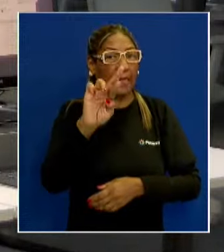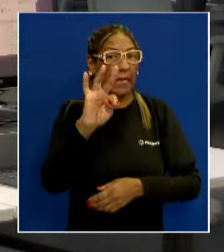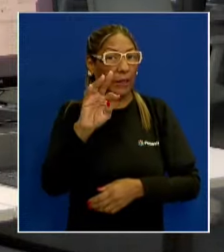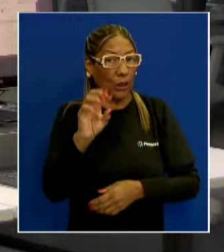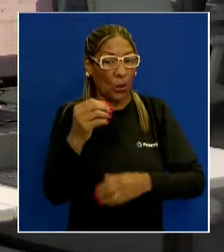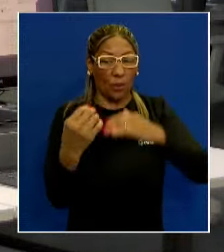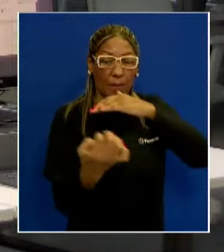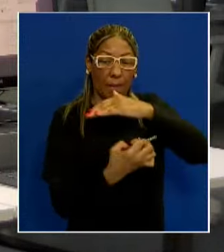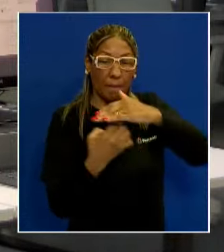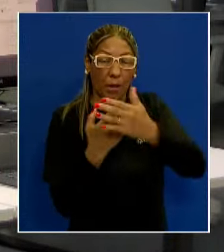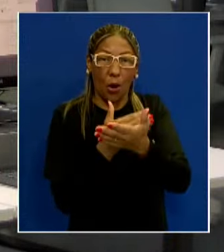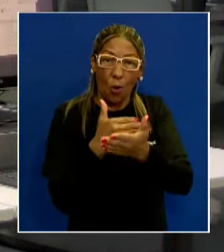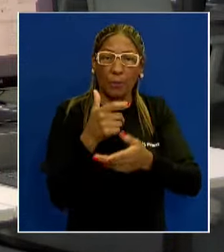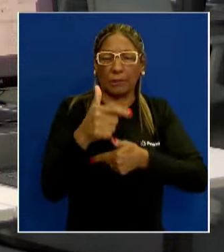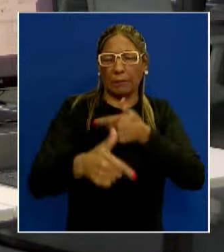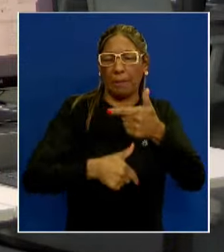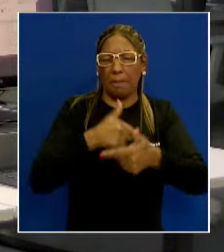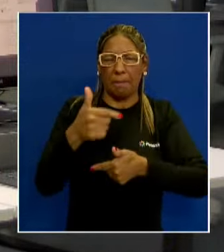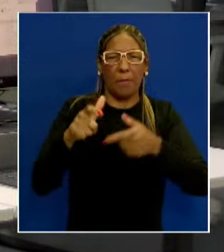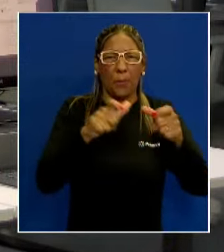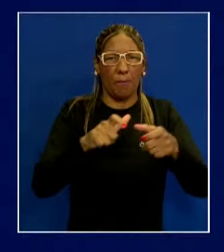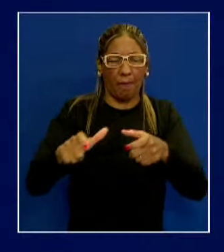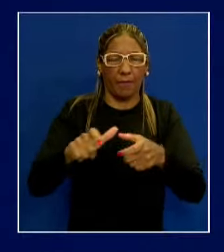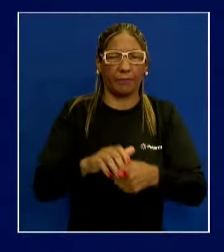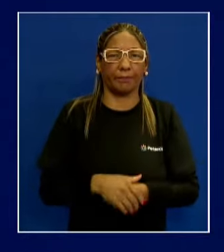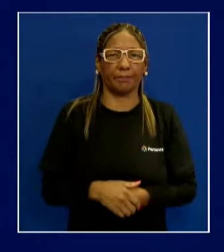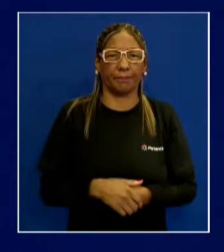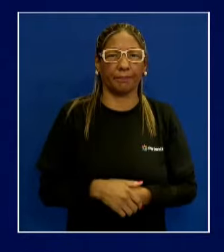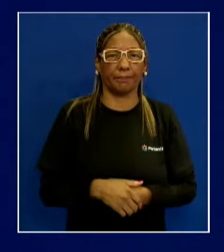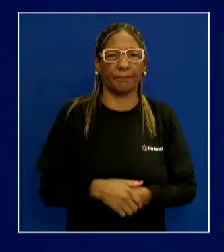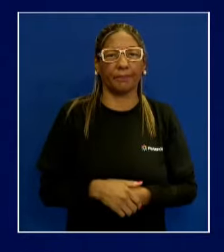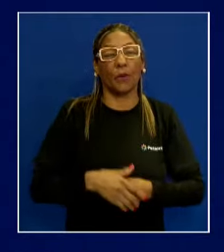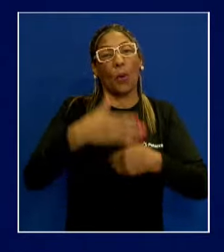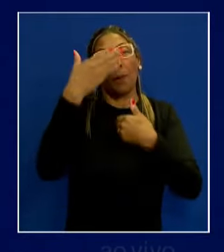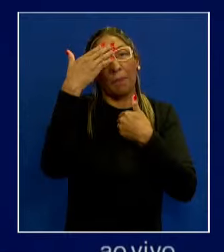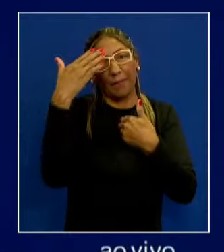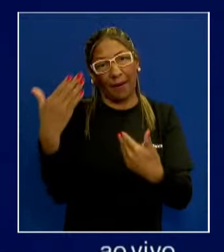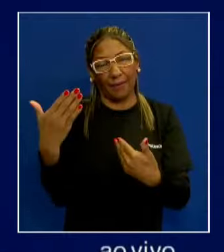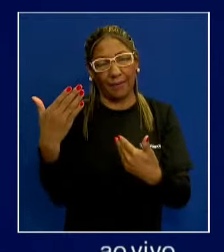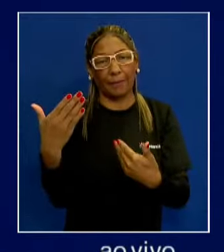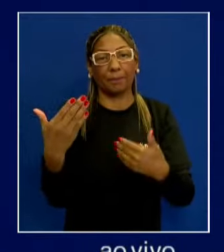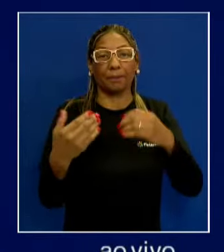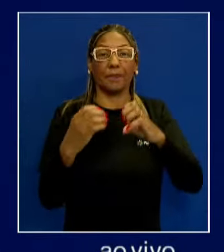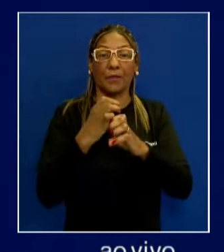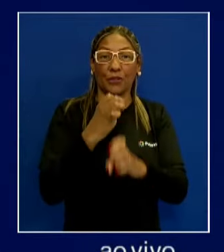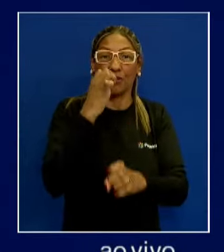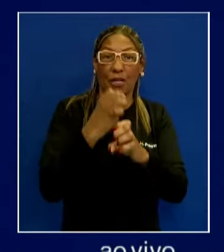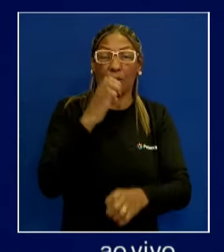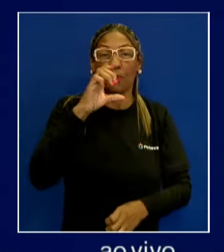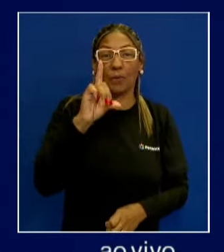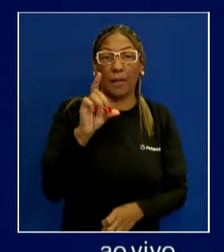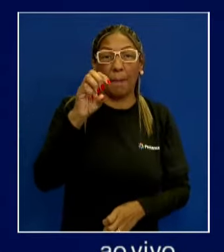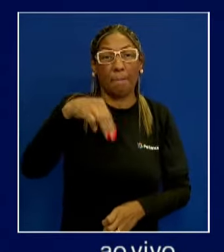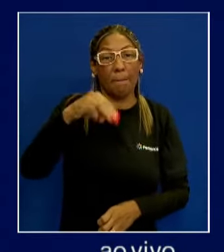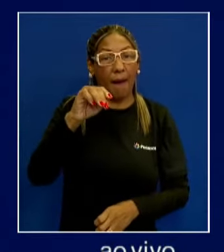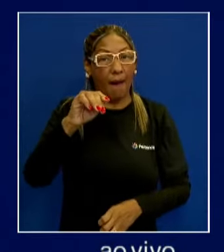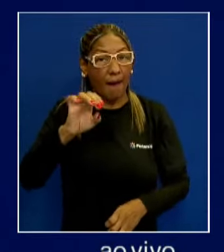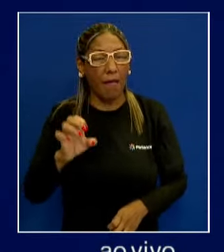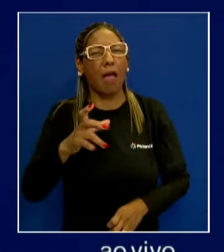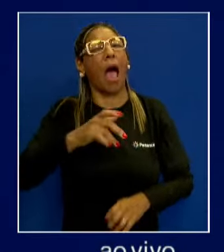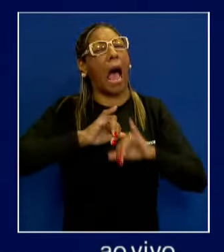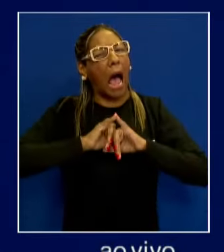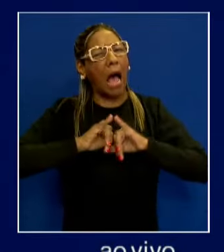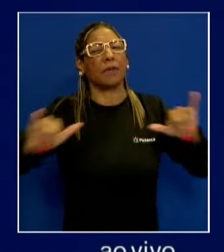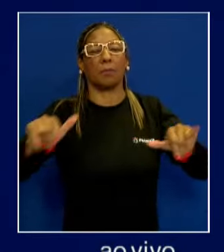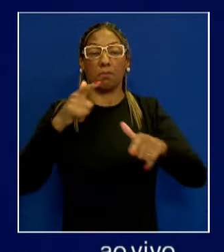para a reativação desses postos de trabalho, Sérgio. Obrigado, Osiris. Engenheiros do DEMAI alertaram para problemas